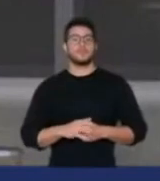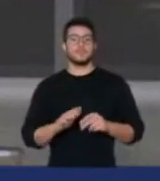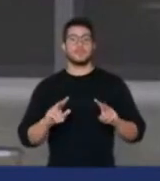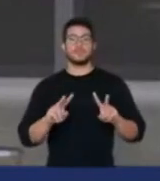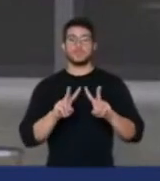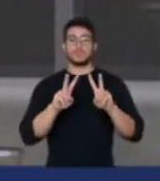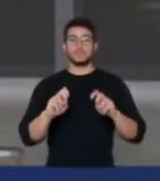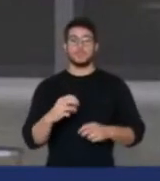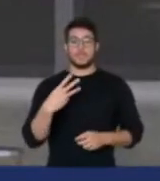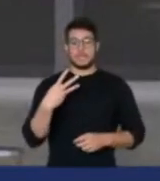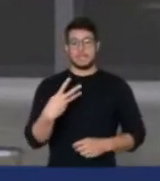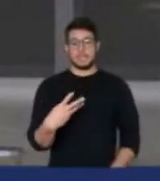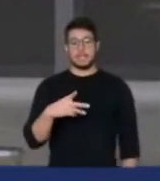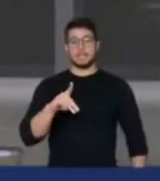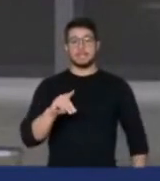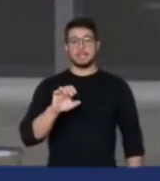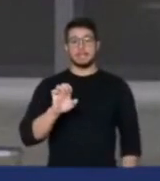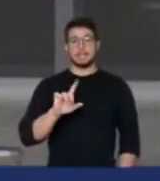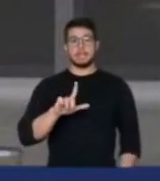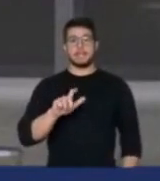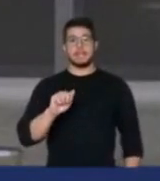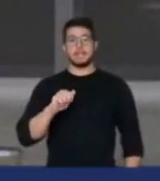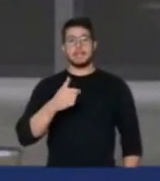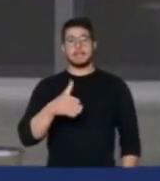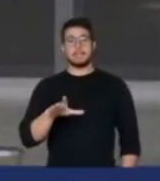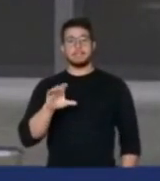dizem respeito ao juiz Marcelo Bretas.